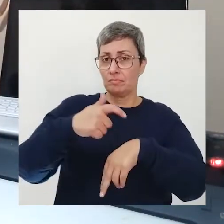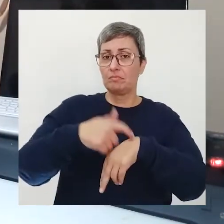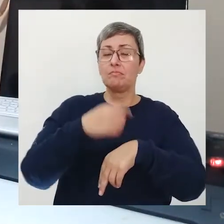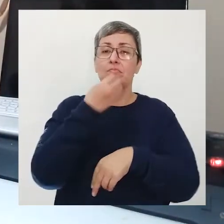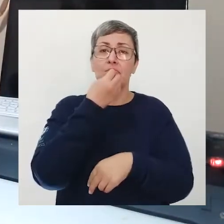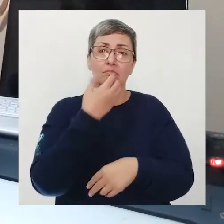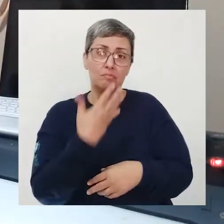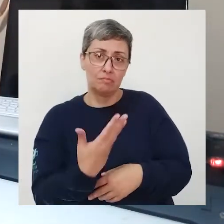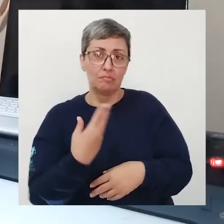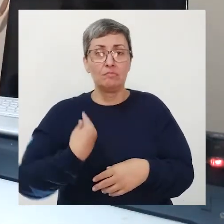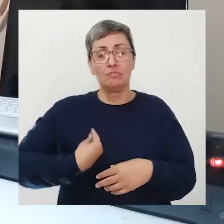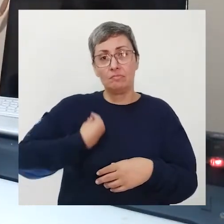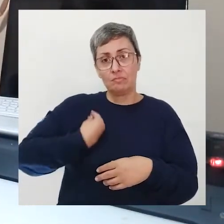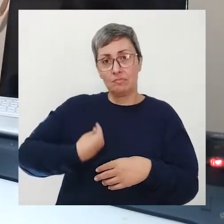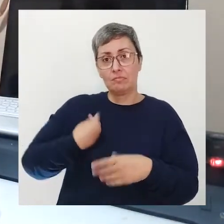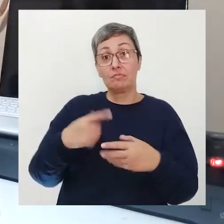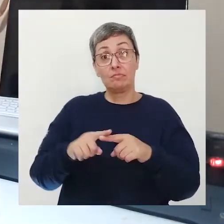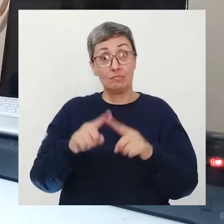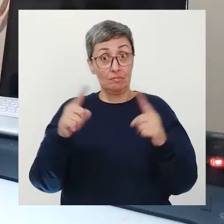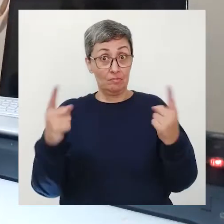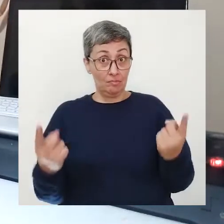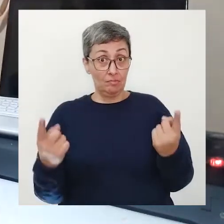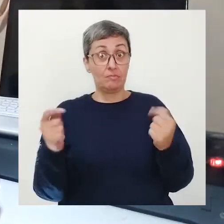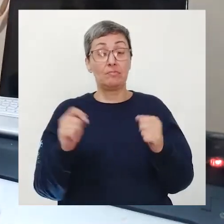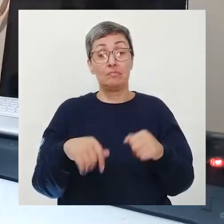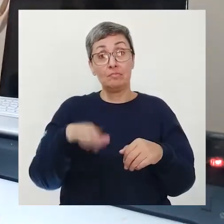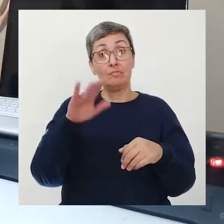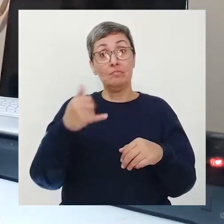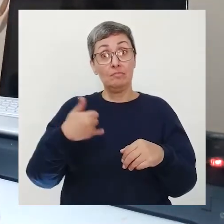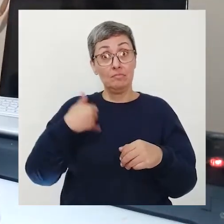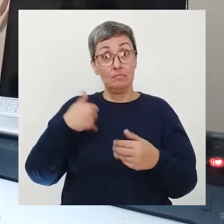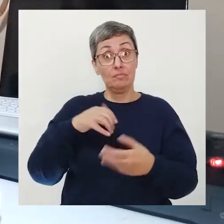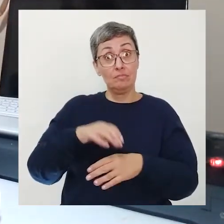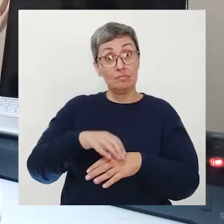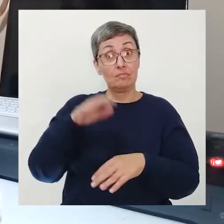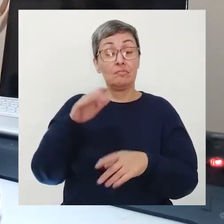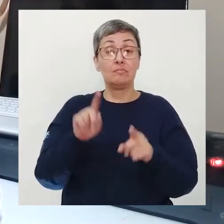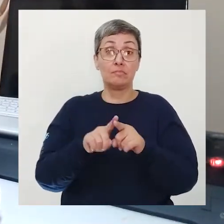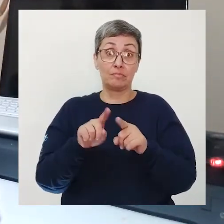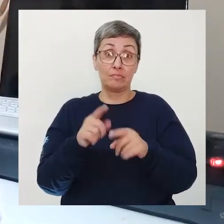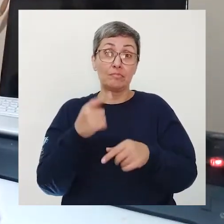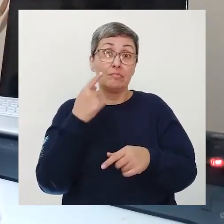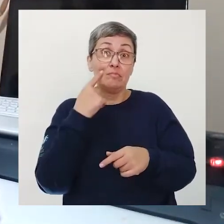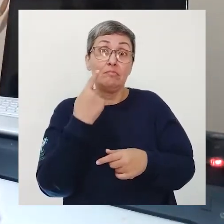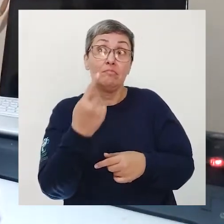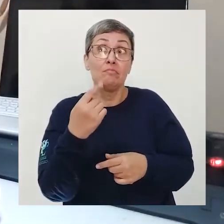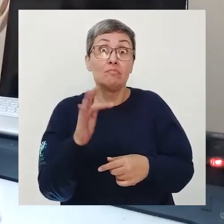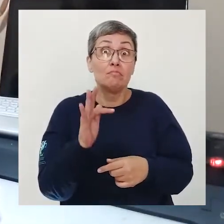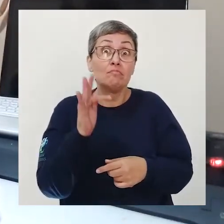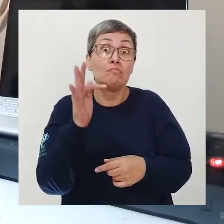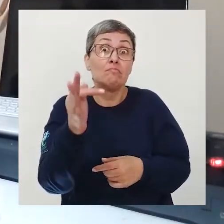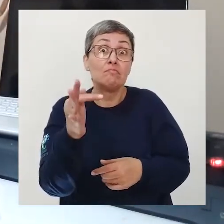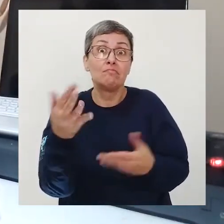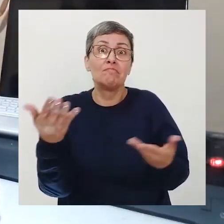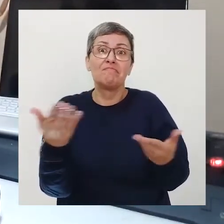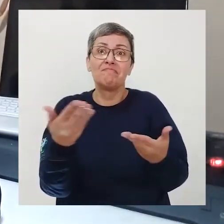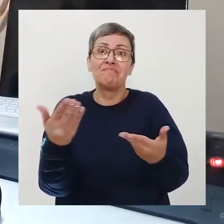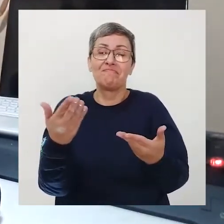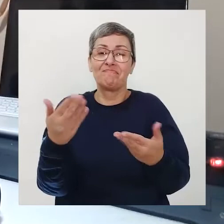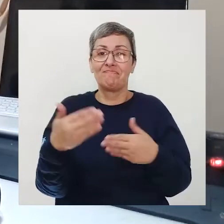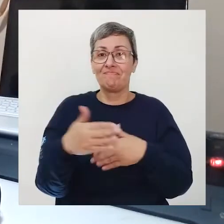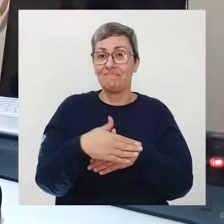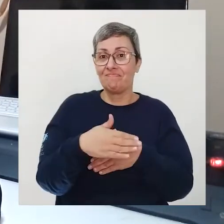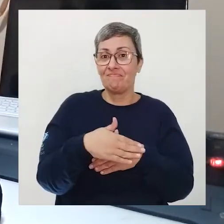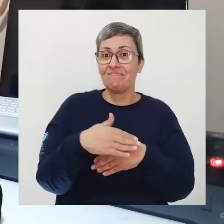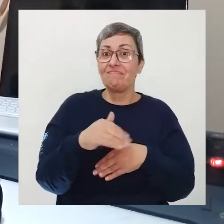vida mas estaremos com mais idade como é que você se enxerga daqui a este tempo como é que